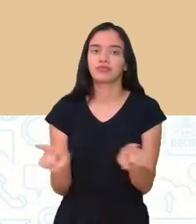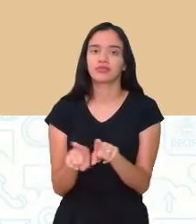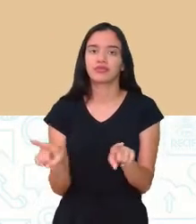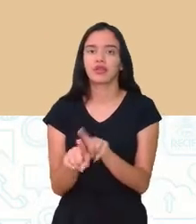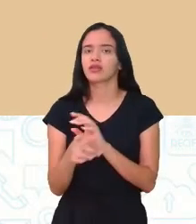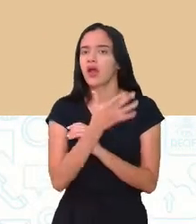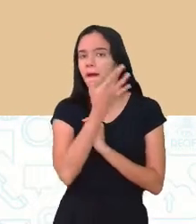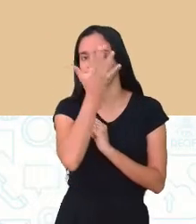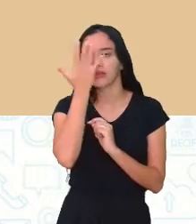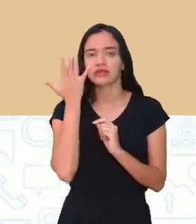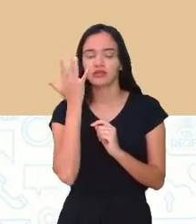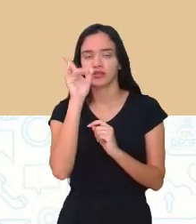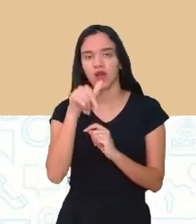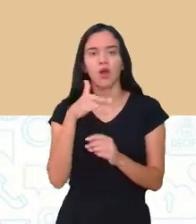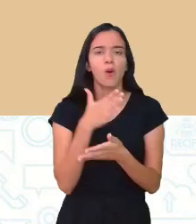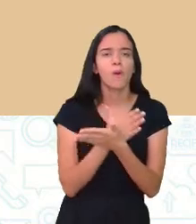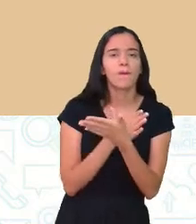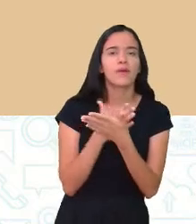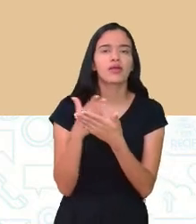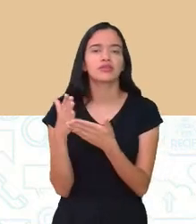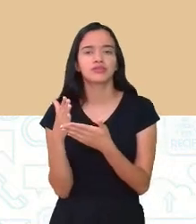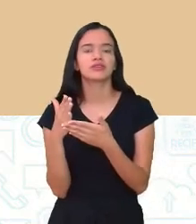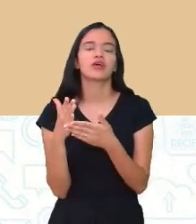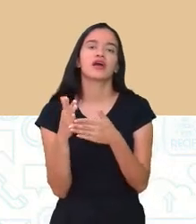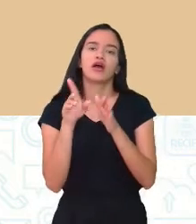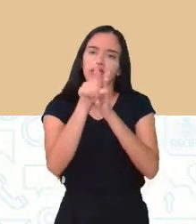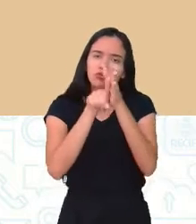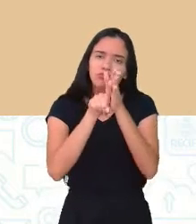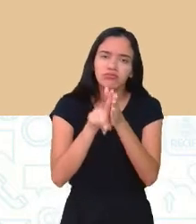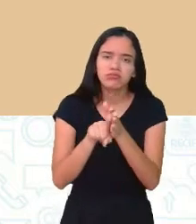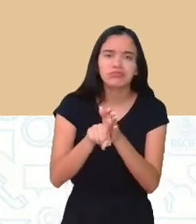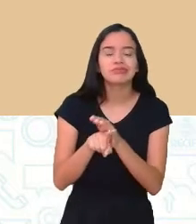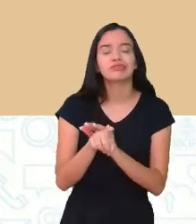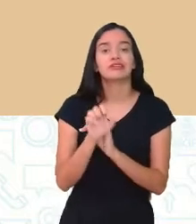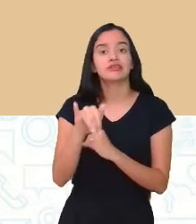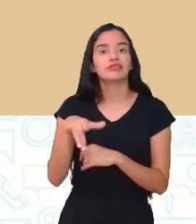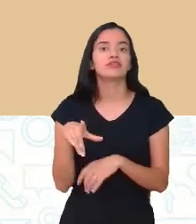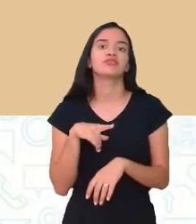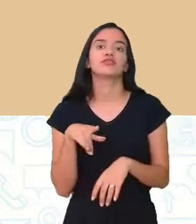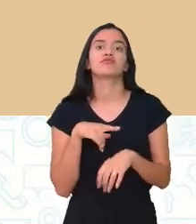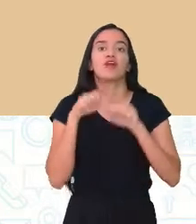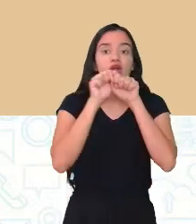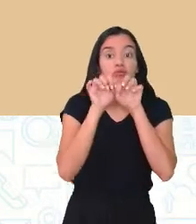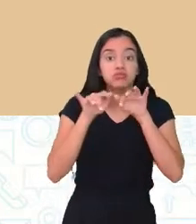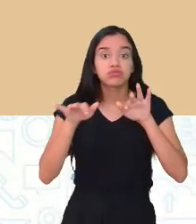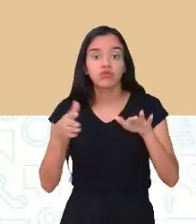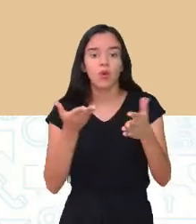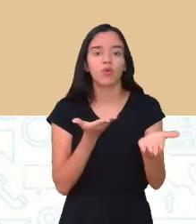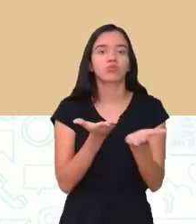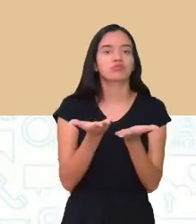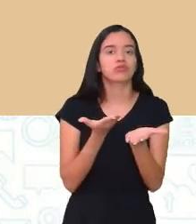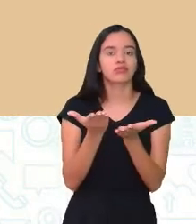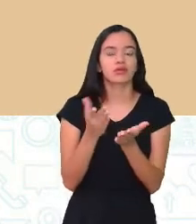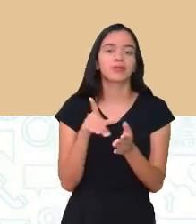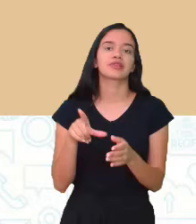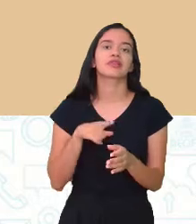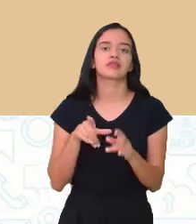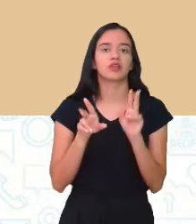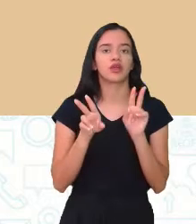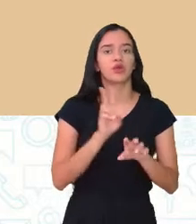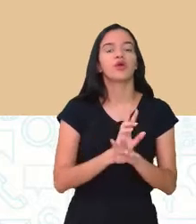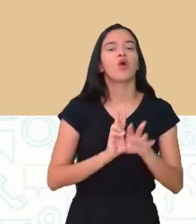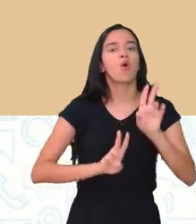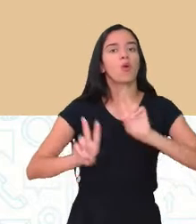aquela pessoa também começar a fazer os exames e se estiver contaminado, fazer o tratamento e ter cuidado